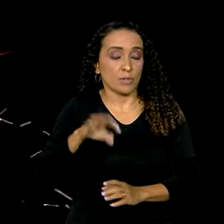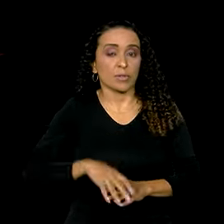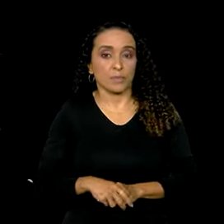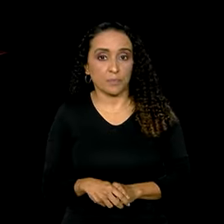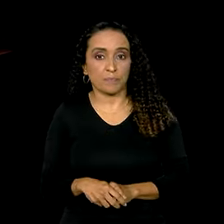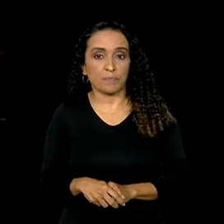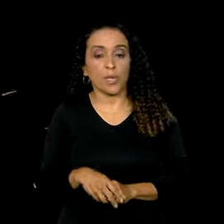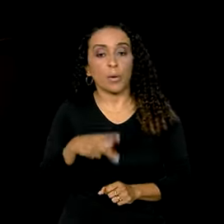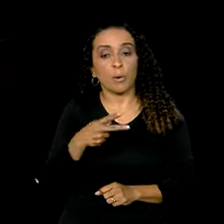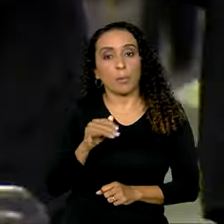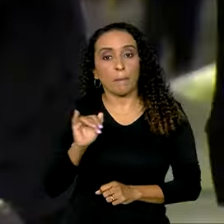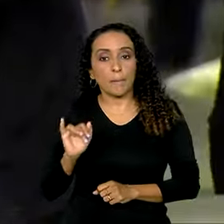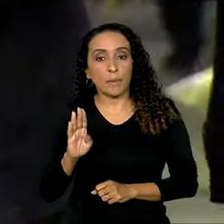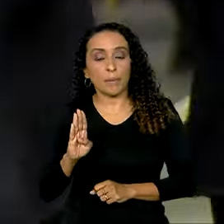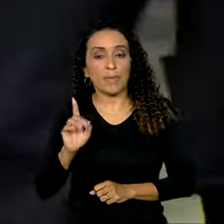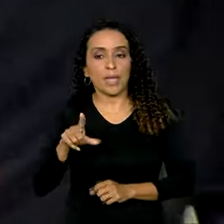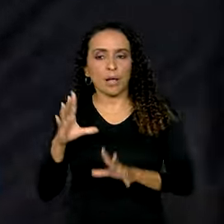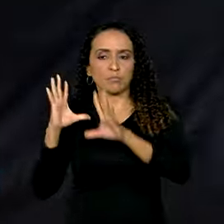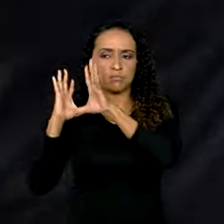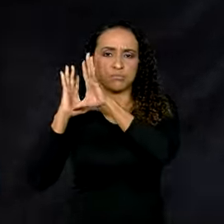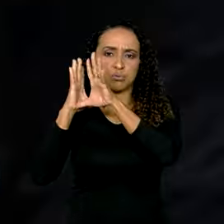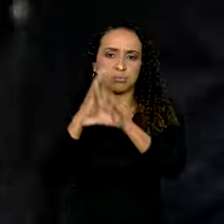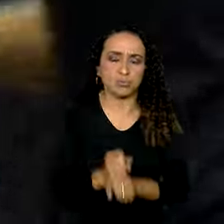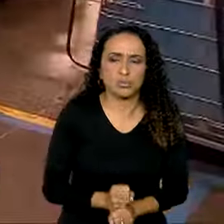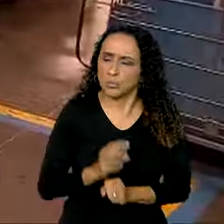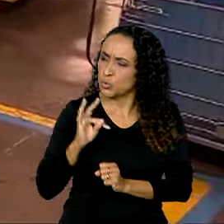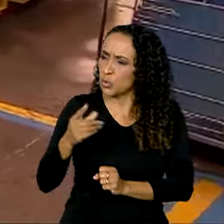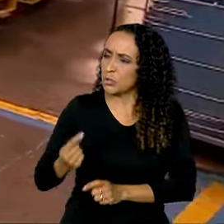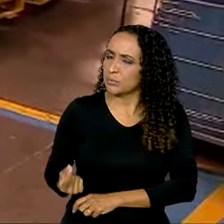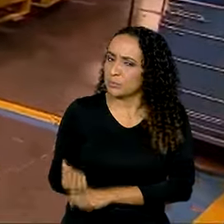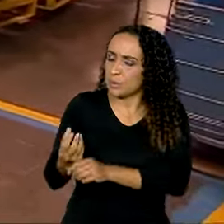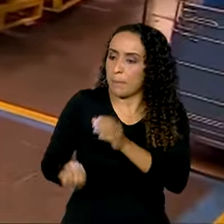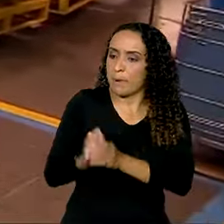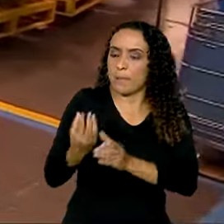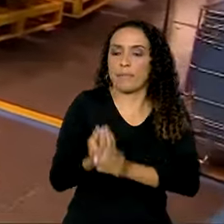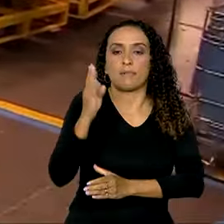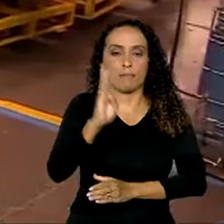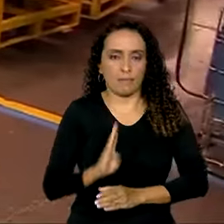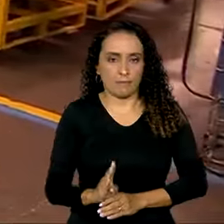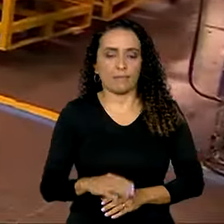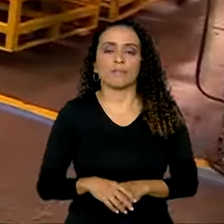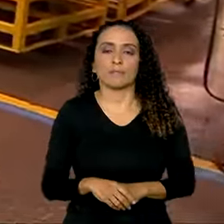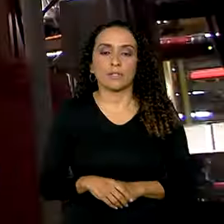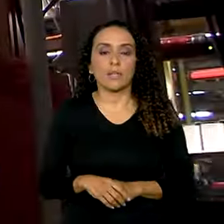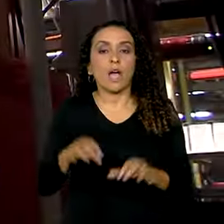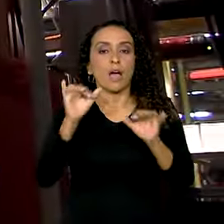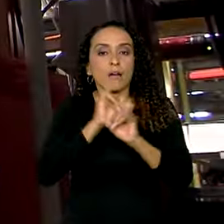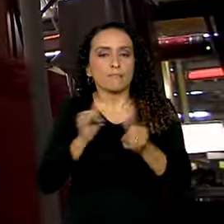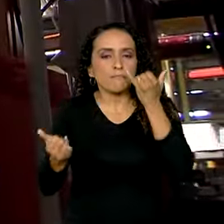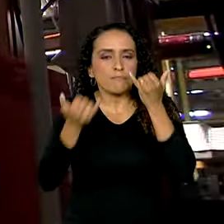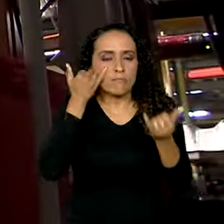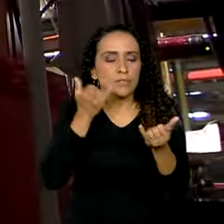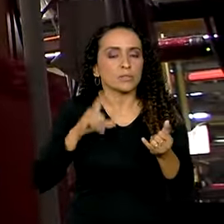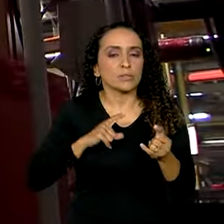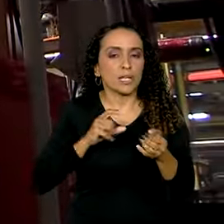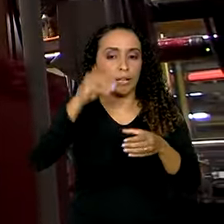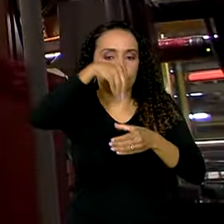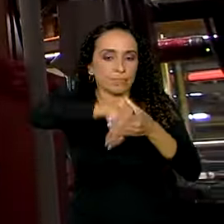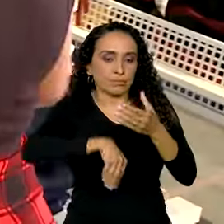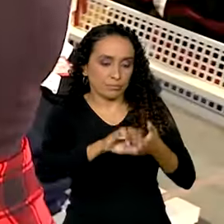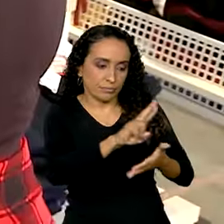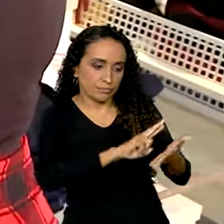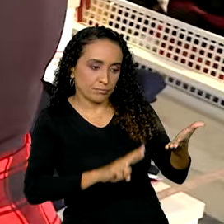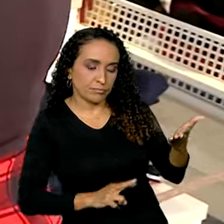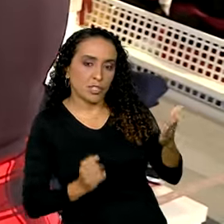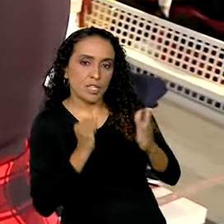O PIB é a soma de toda a riqueza produzida pelo país. A informação consta do relatório de